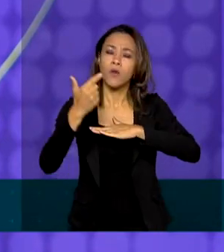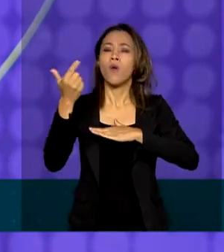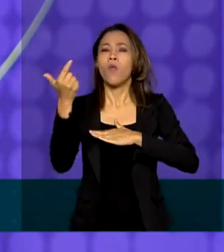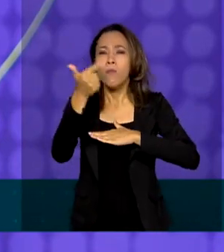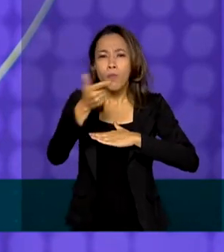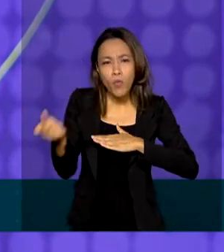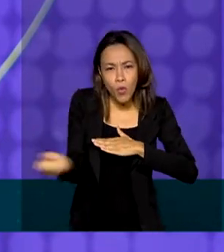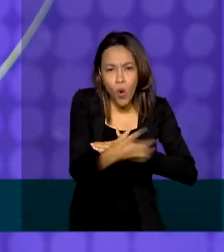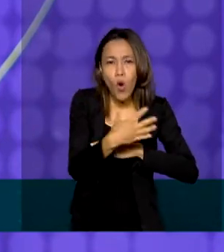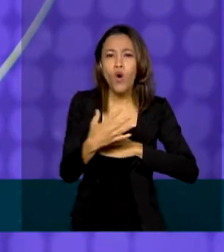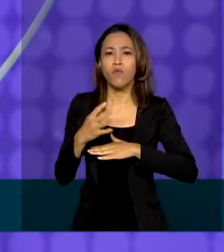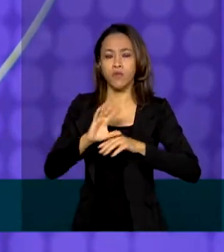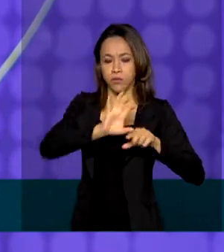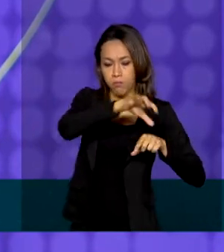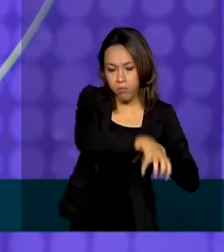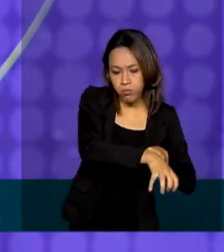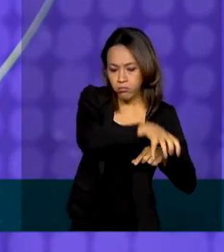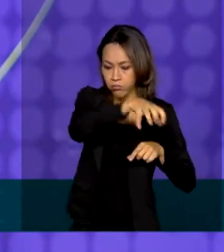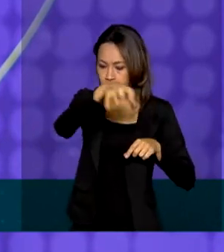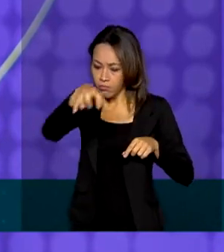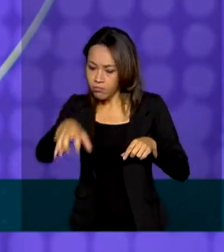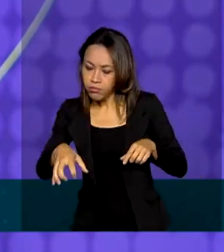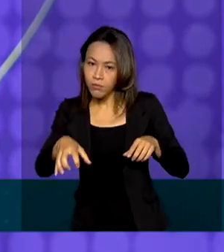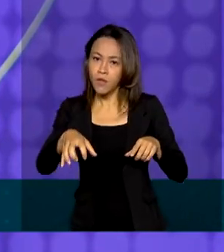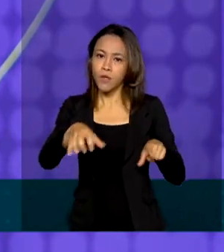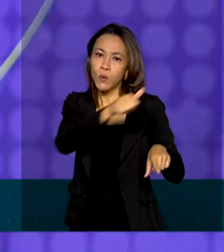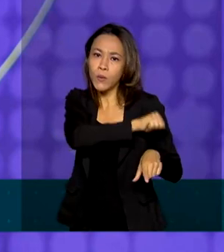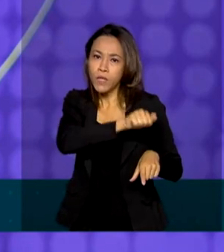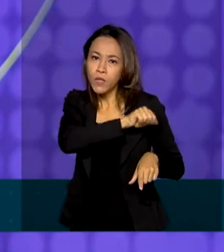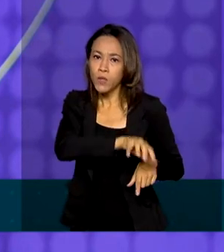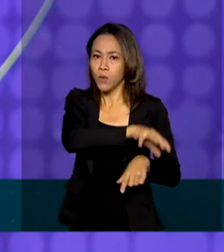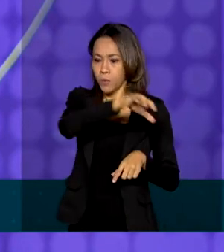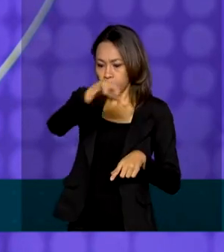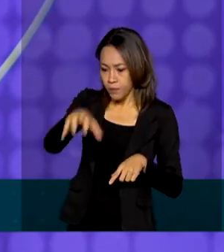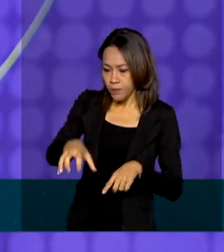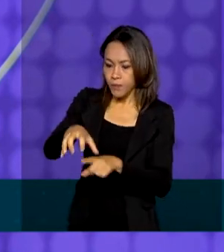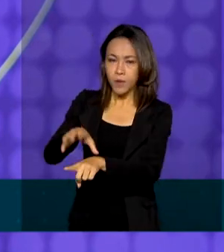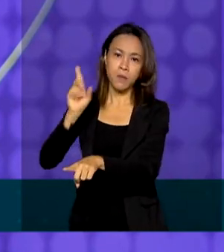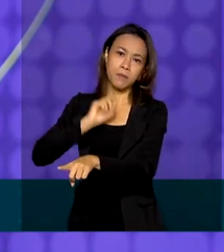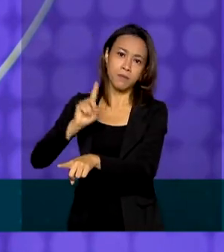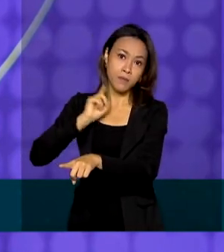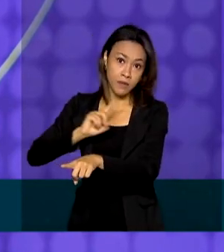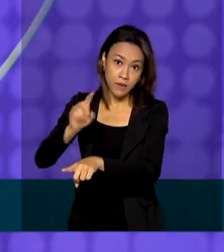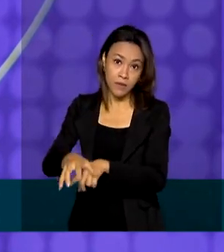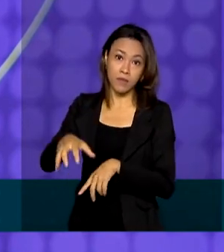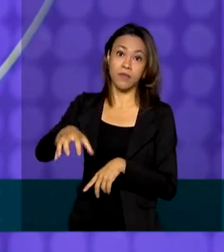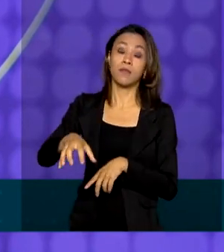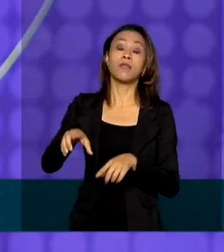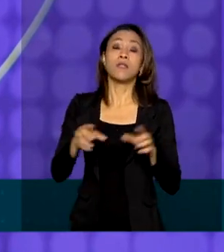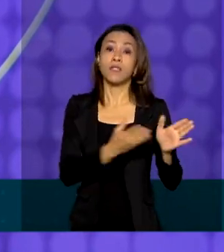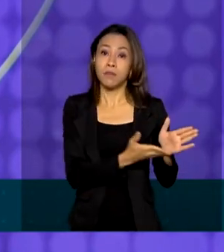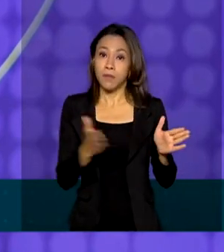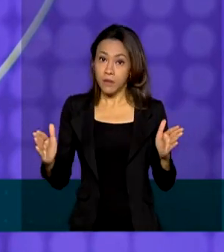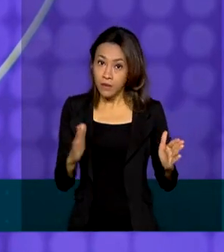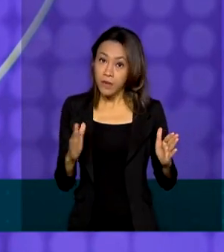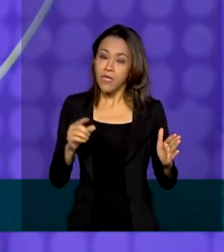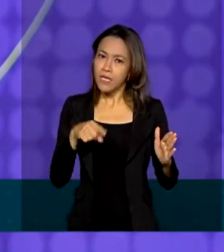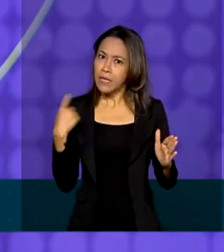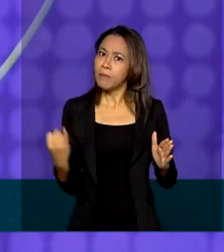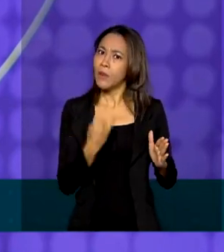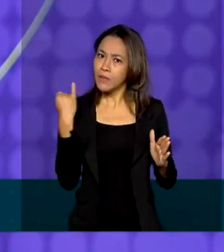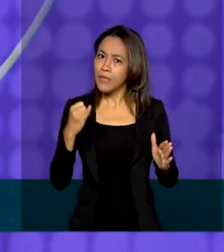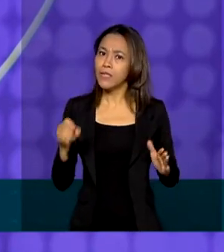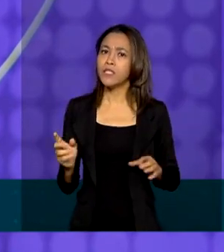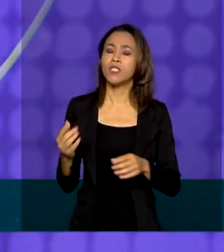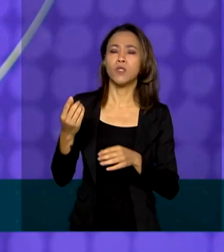terminais de carga, tanto no Rio de Janeiro quanto em Minas Gerais. E o investimento super importante em